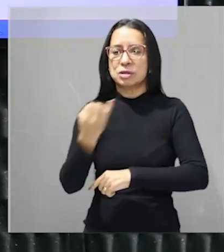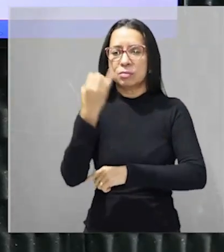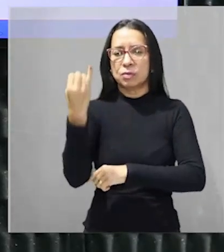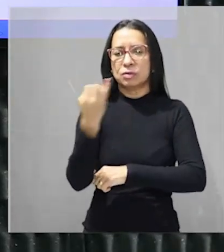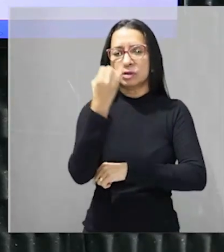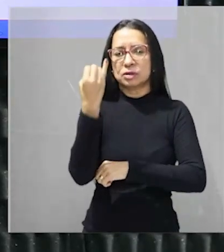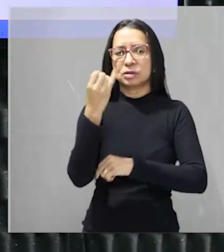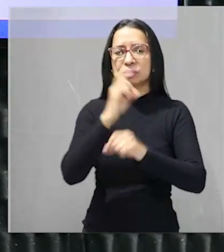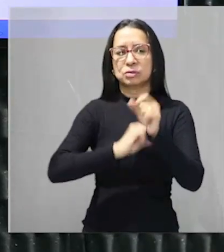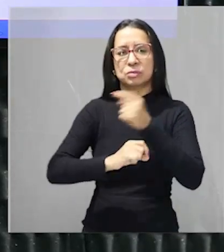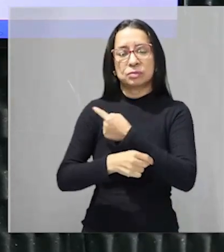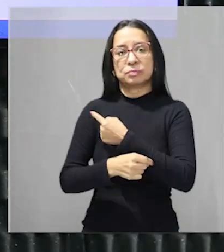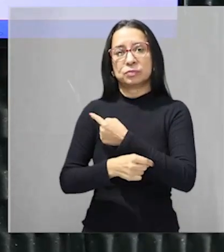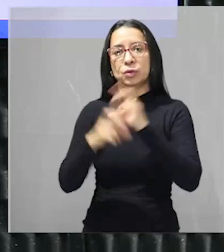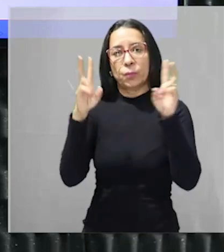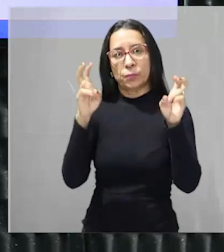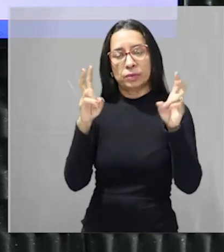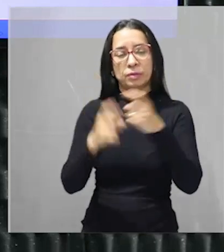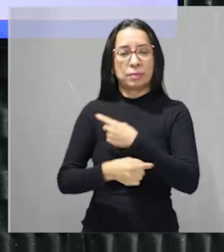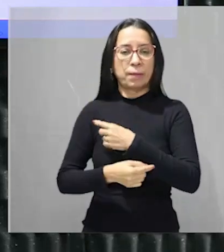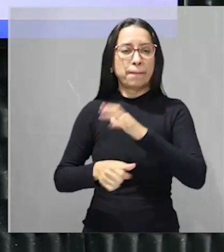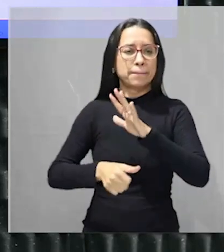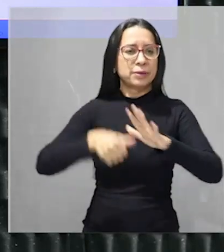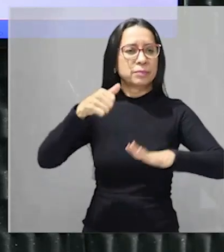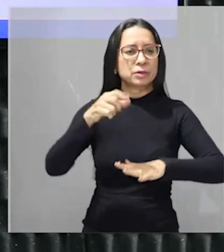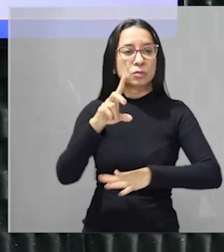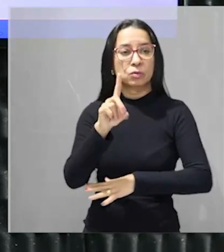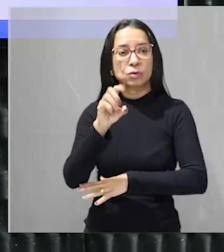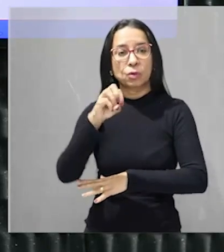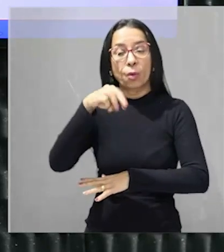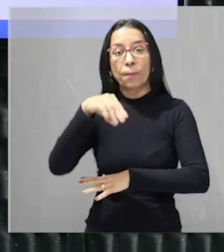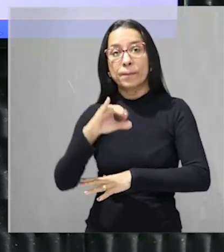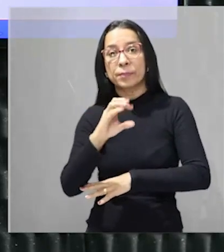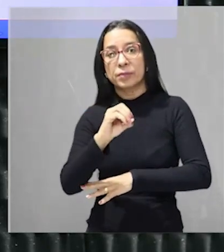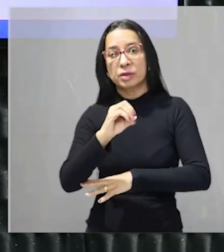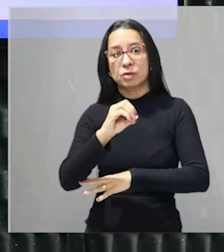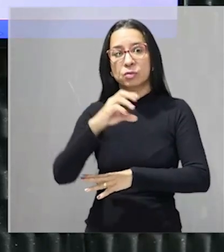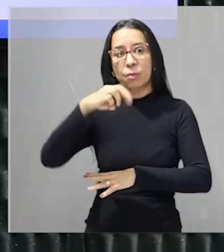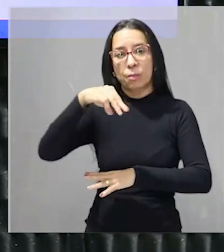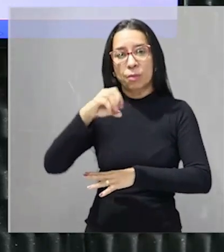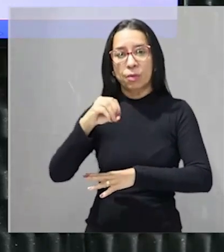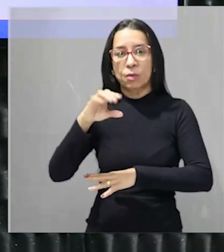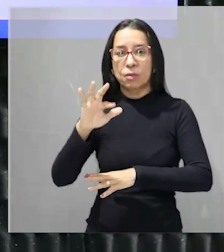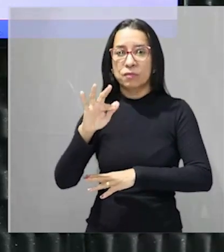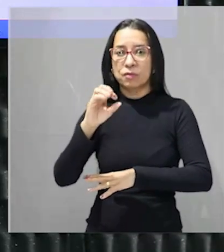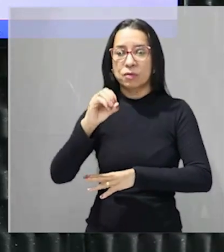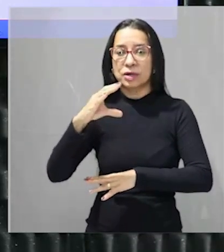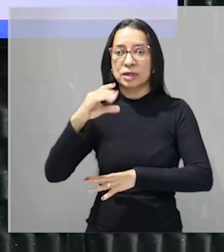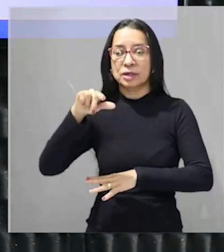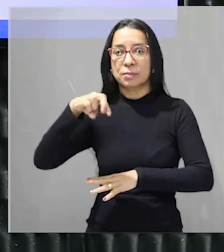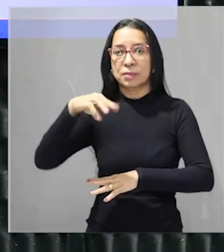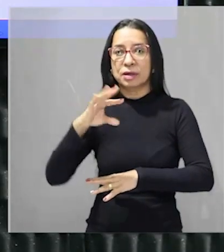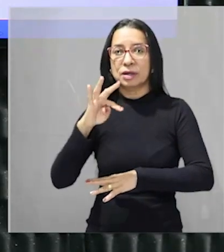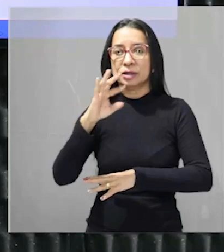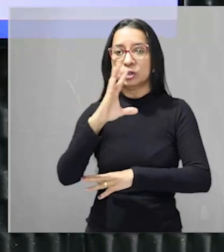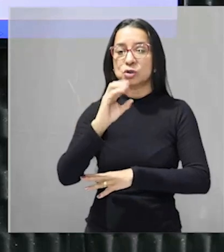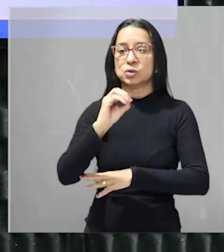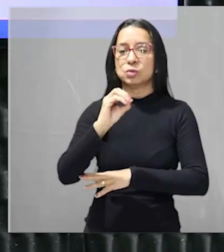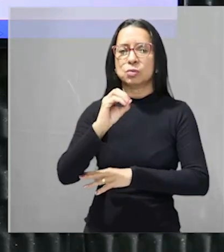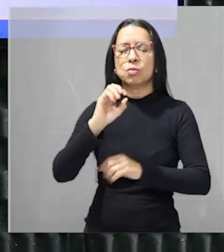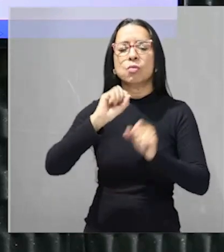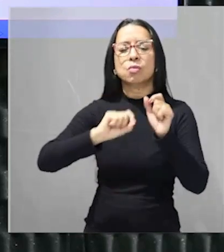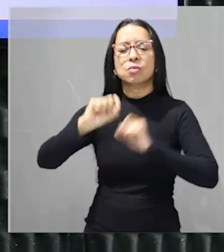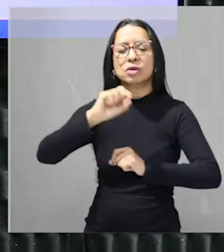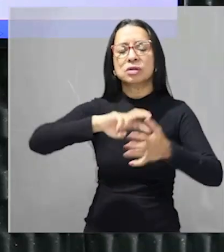morfoclimático primeiramente Marcos o que é um domínio morfoclimático? entenda o domínio morfoclimático como a junção a